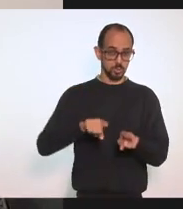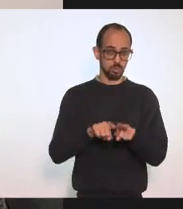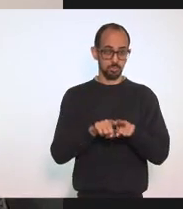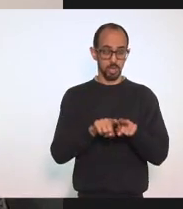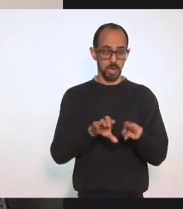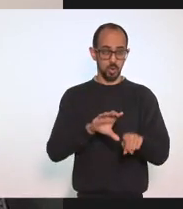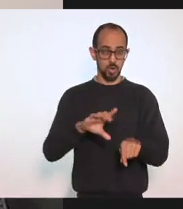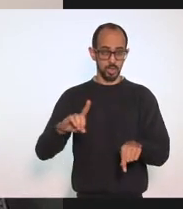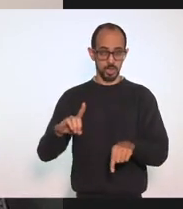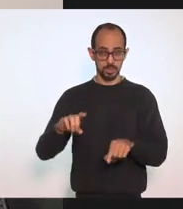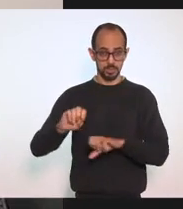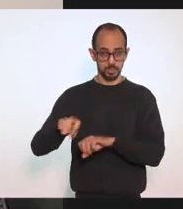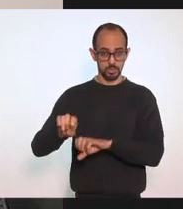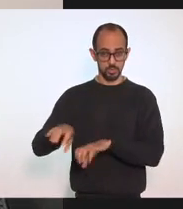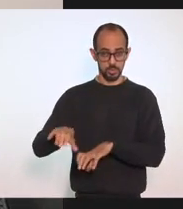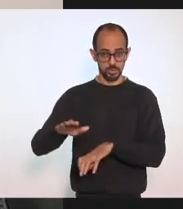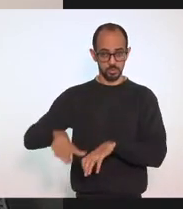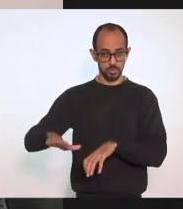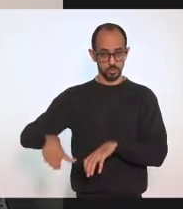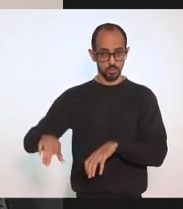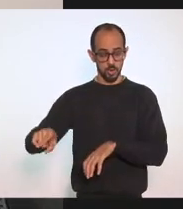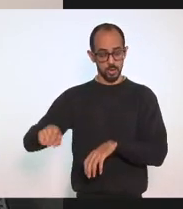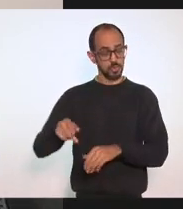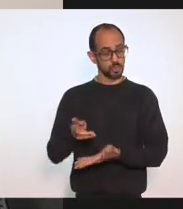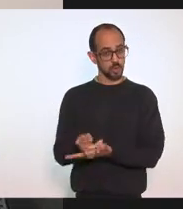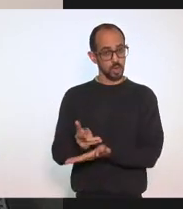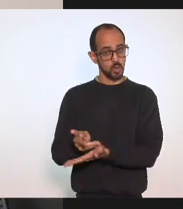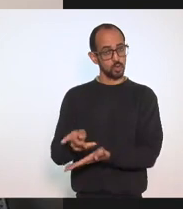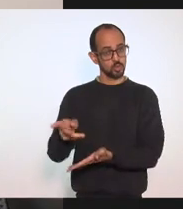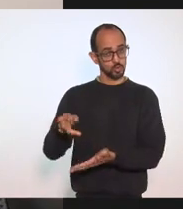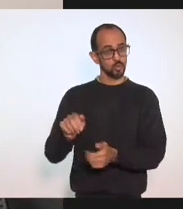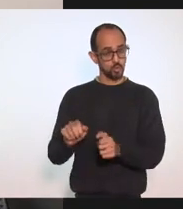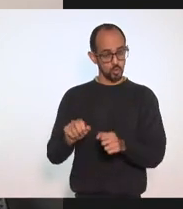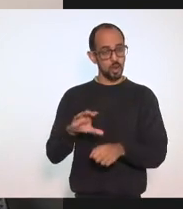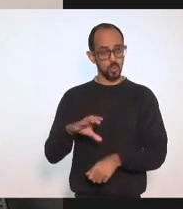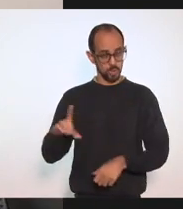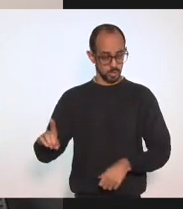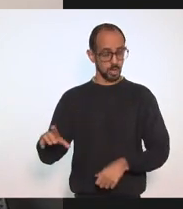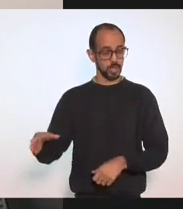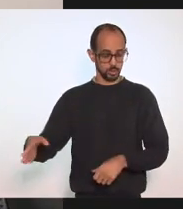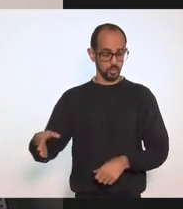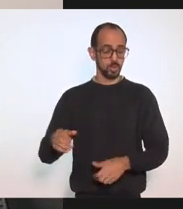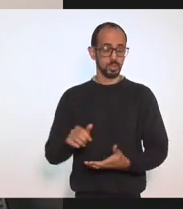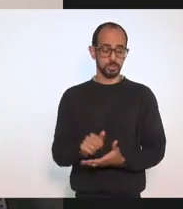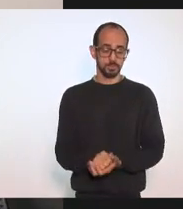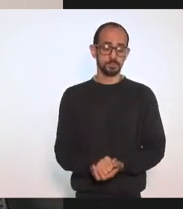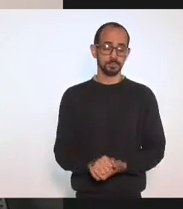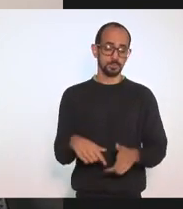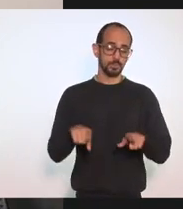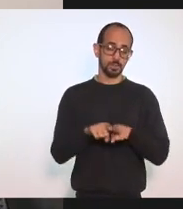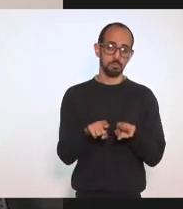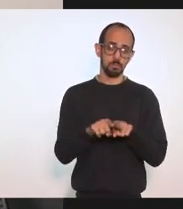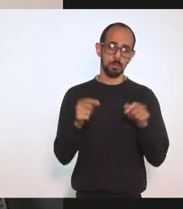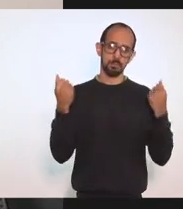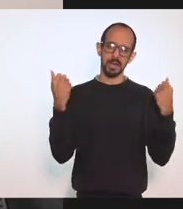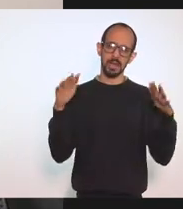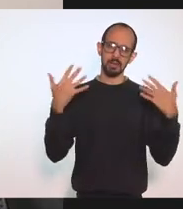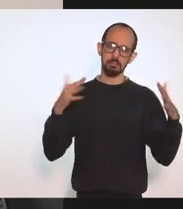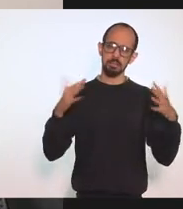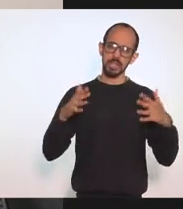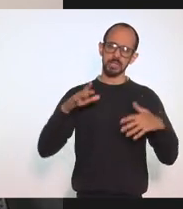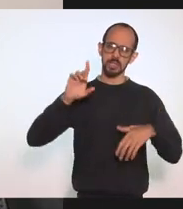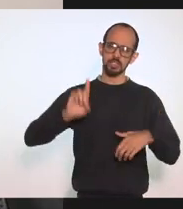Continua No exercício Desta Da condução Né Desse segmento Também Parabenizar As